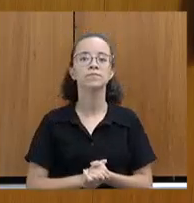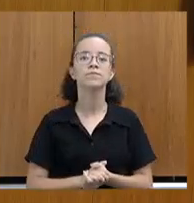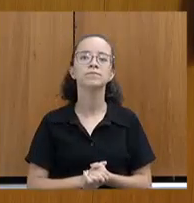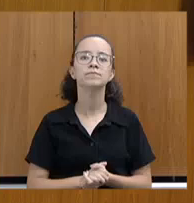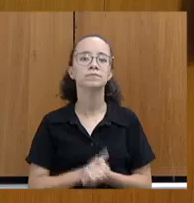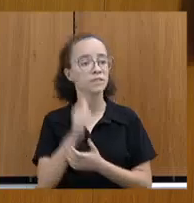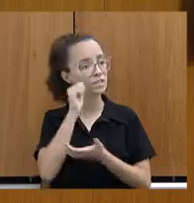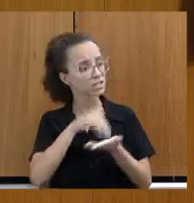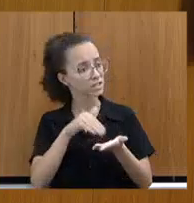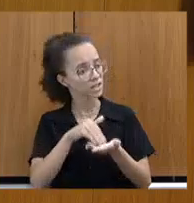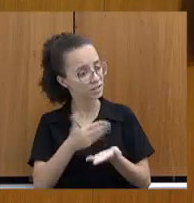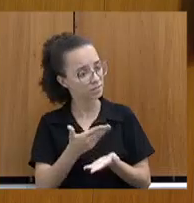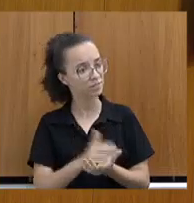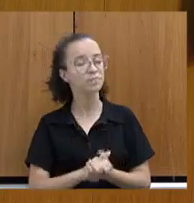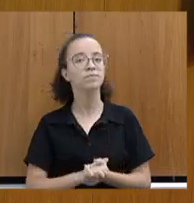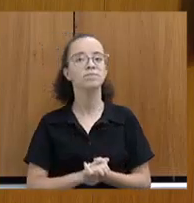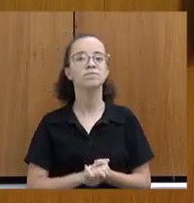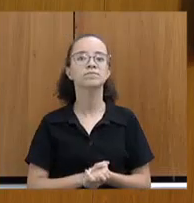Secretária?